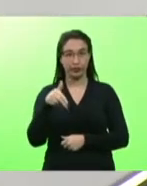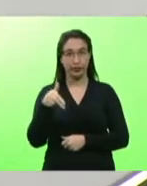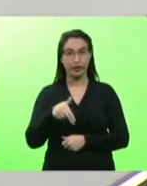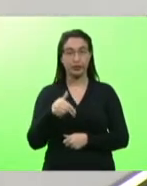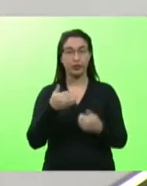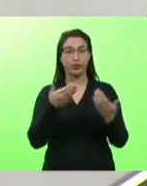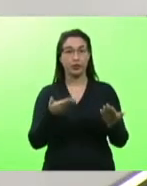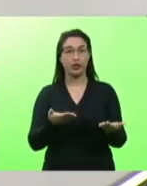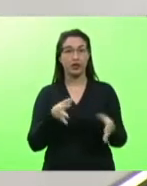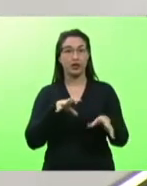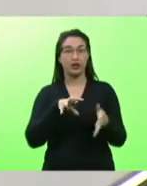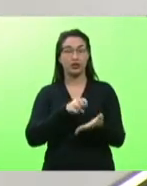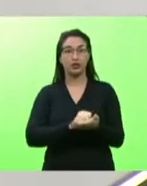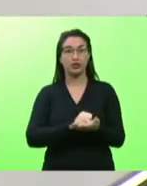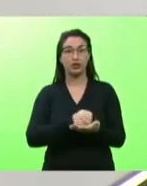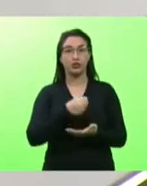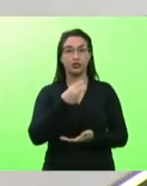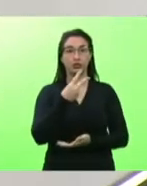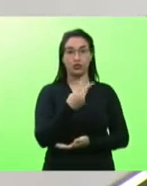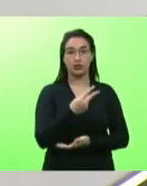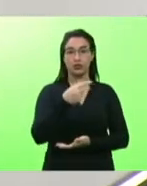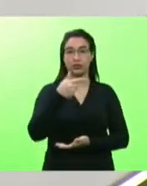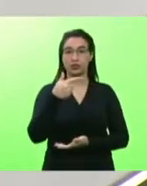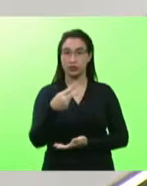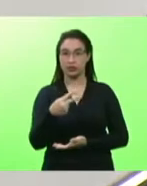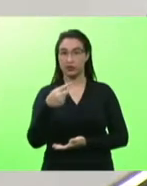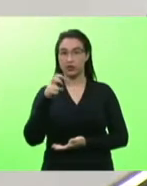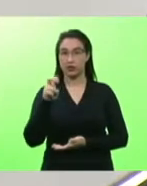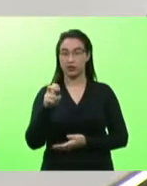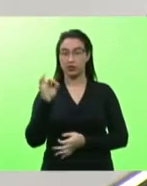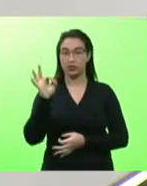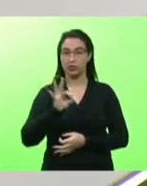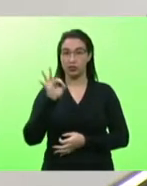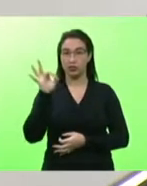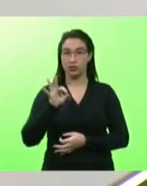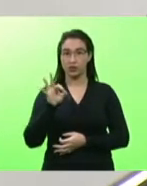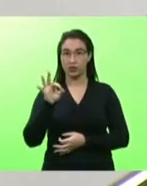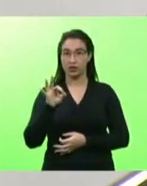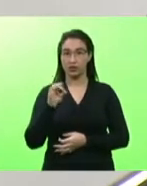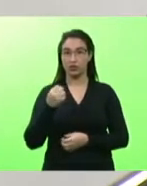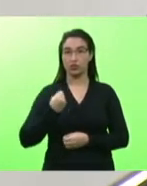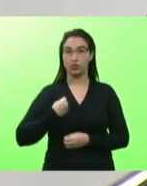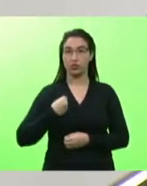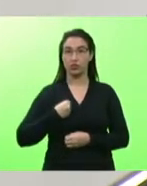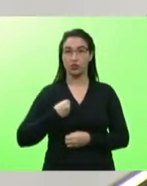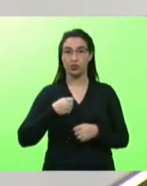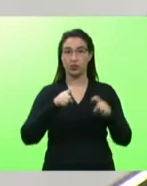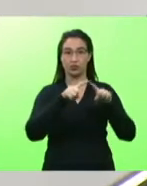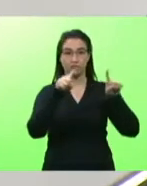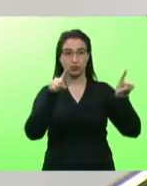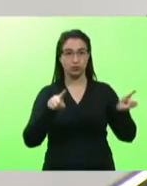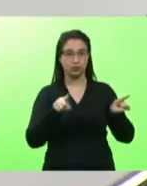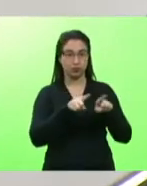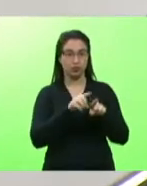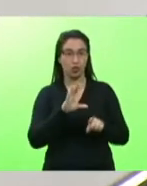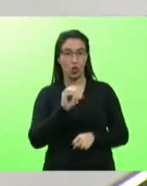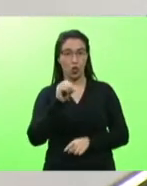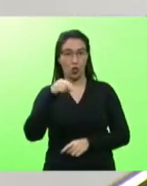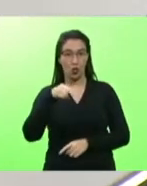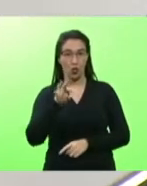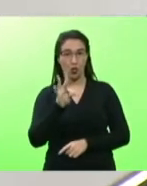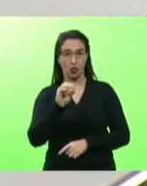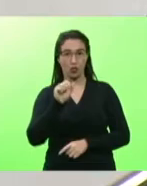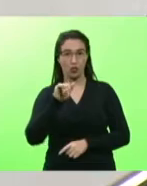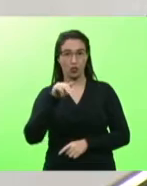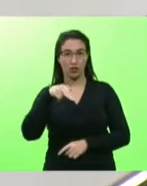225% na movimentação de contêineres, de número de contêineres, em relação às médias dos três últimos anos.